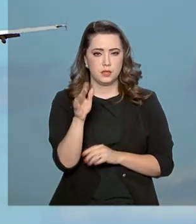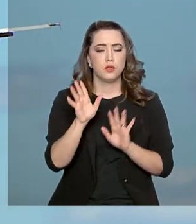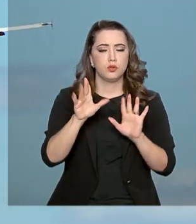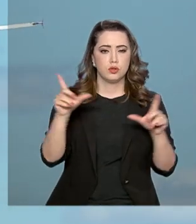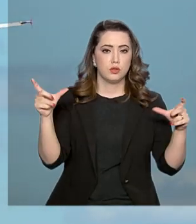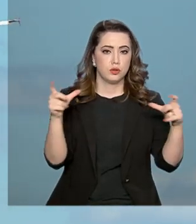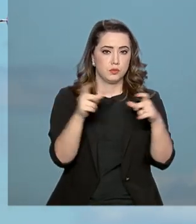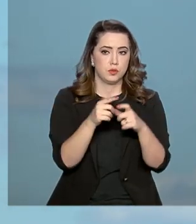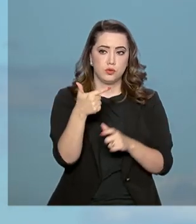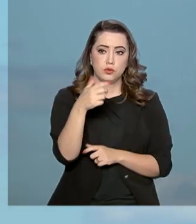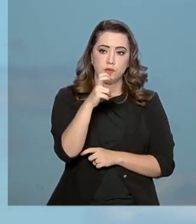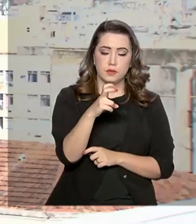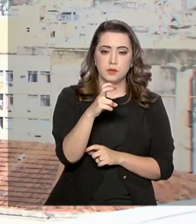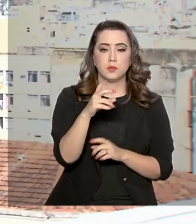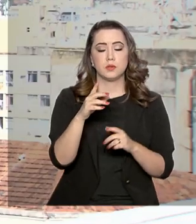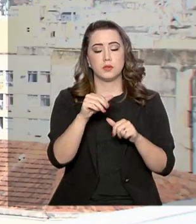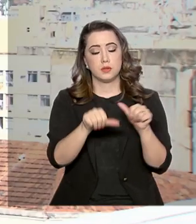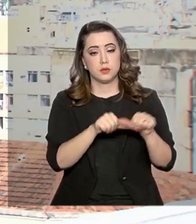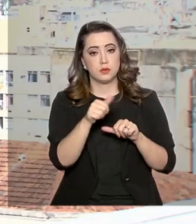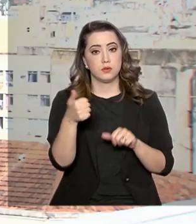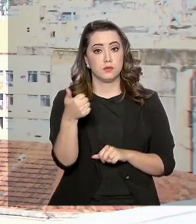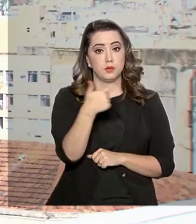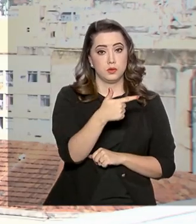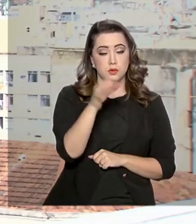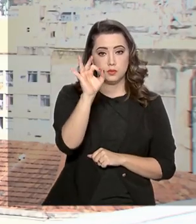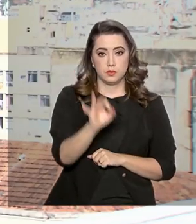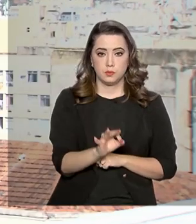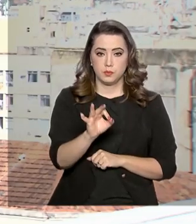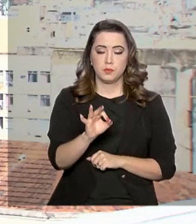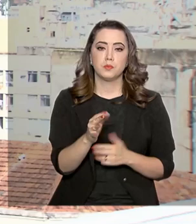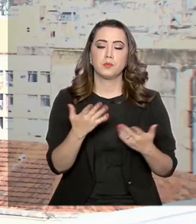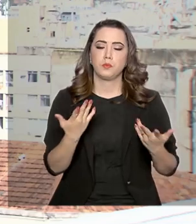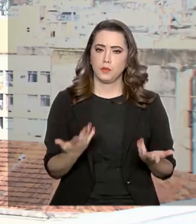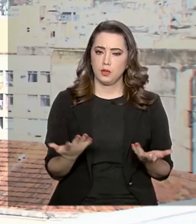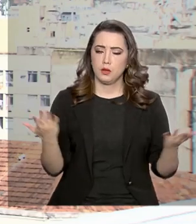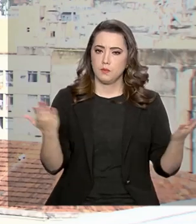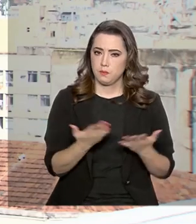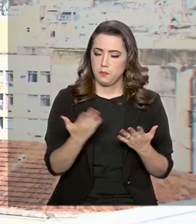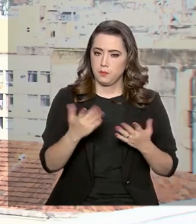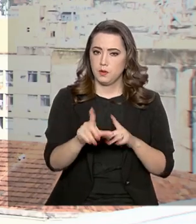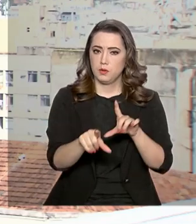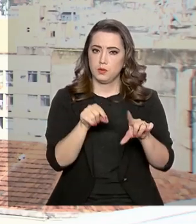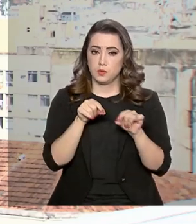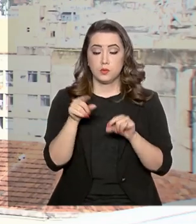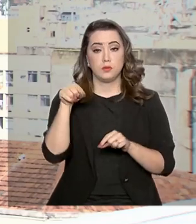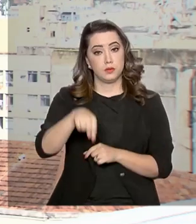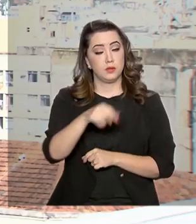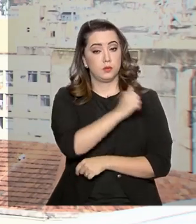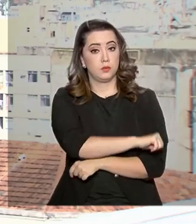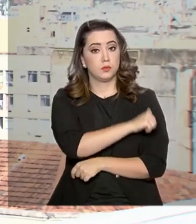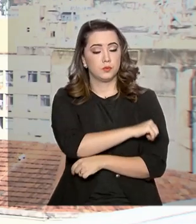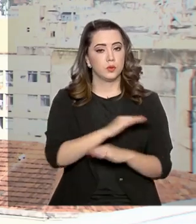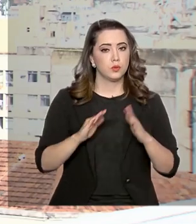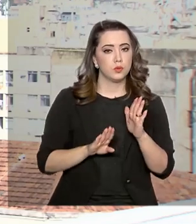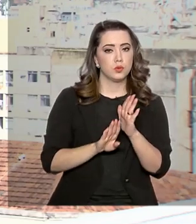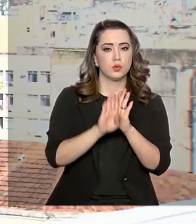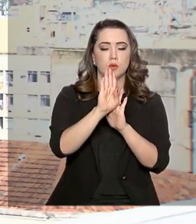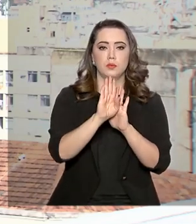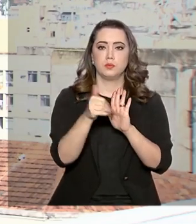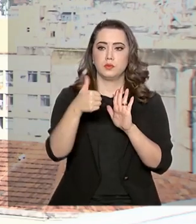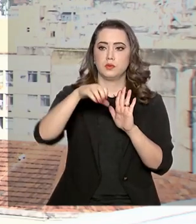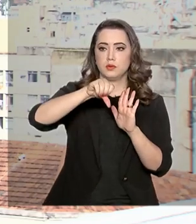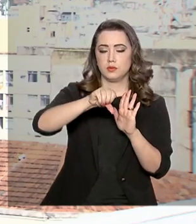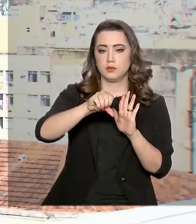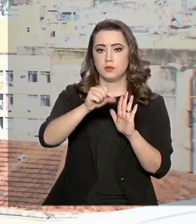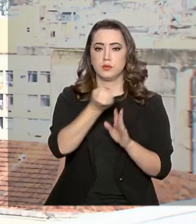para 12% o Imposto sobre o Combustível. Agora, com a decisão do Rio de Janeiro, sobe para 19%